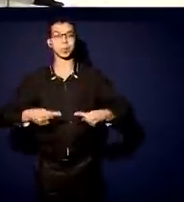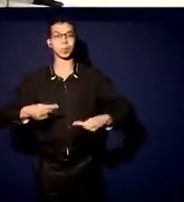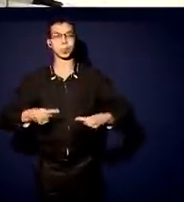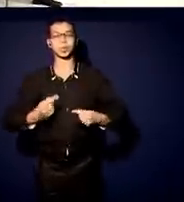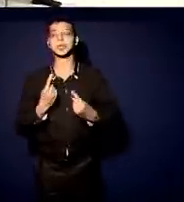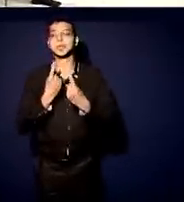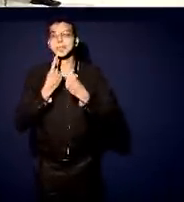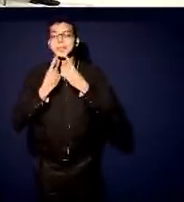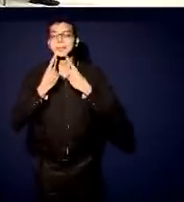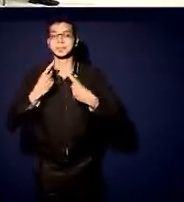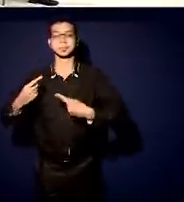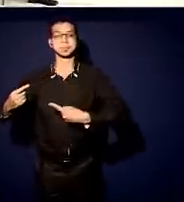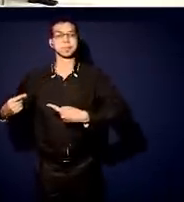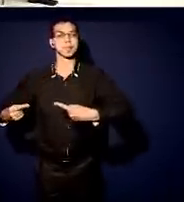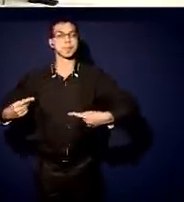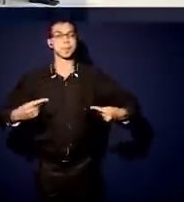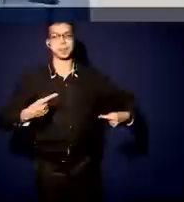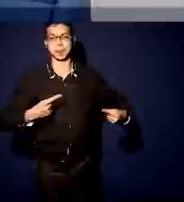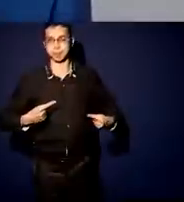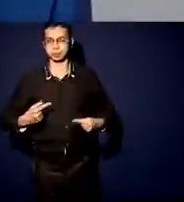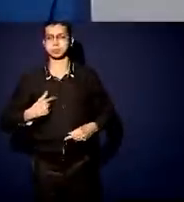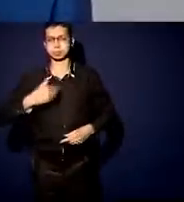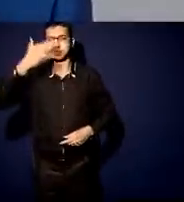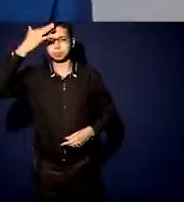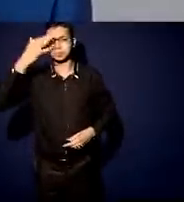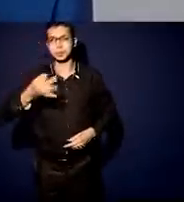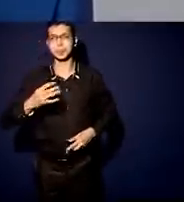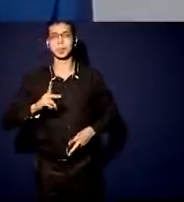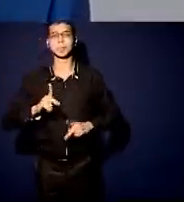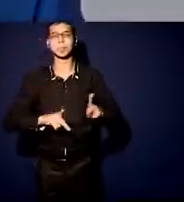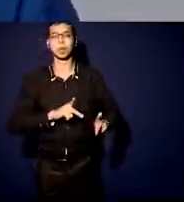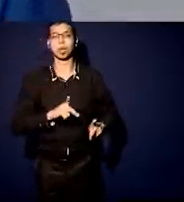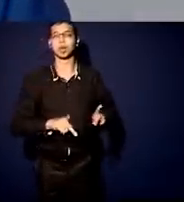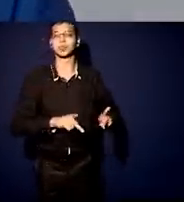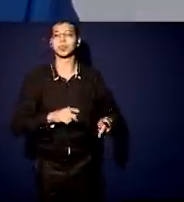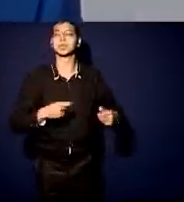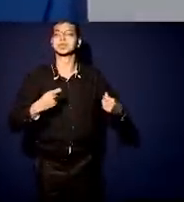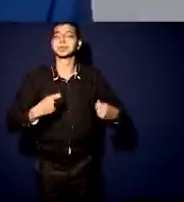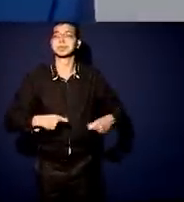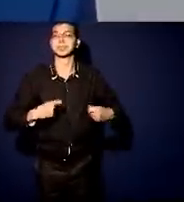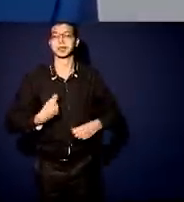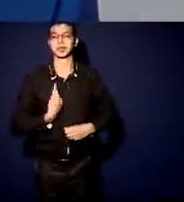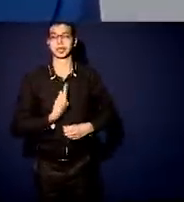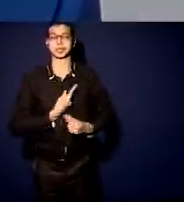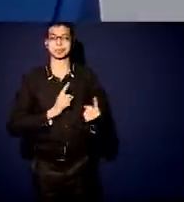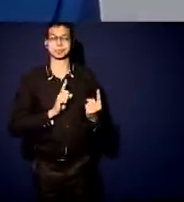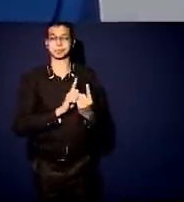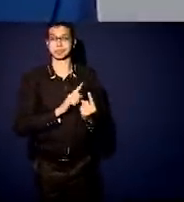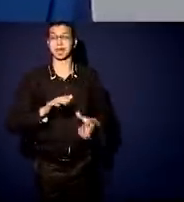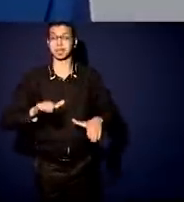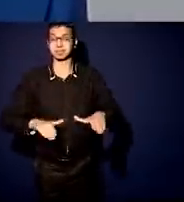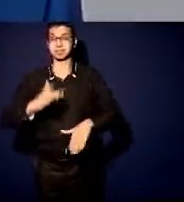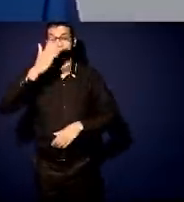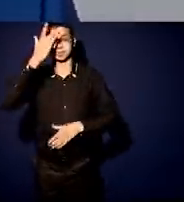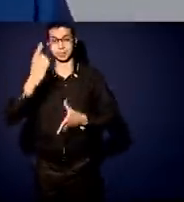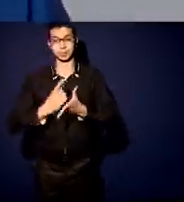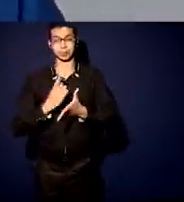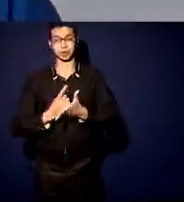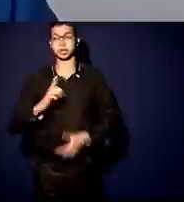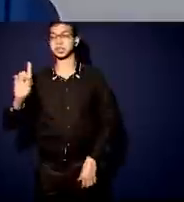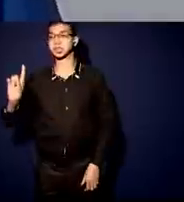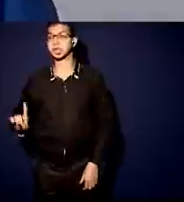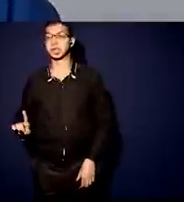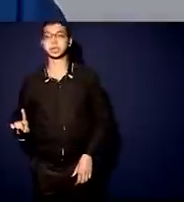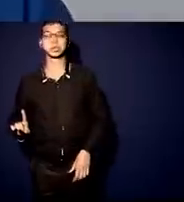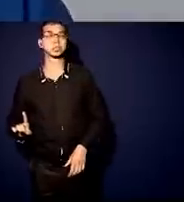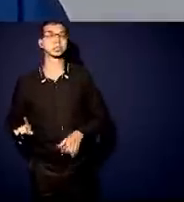entendo que tem uma população que é muito carente e que precisa de nós. Muitas vezes as pessoas me perguntam, e aí, você é direita? Independente de